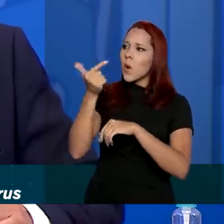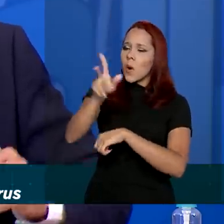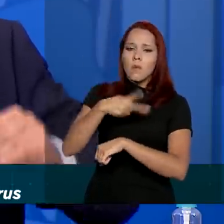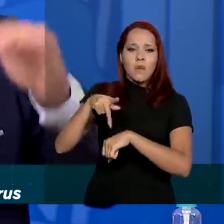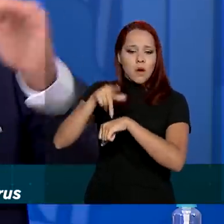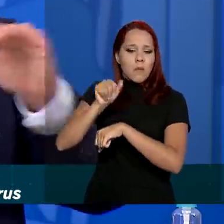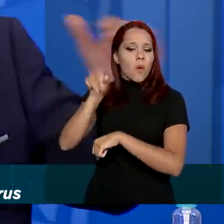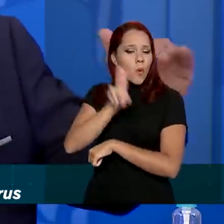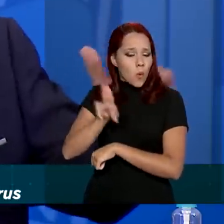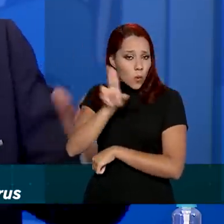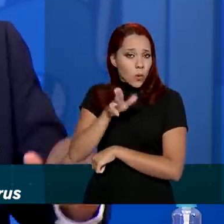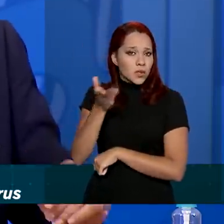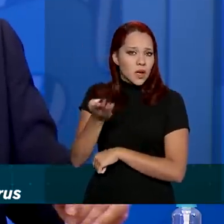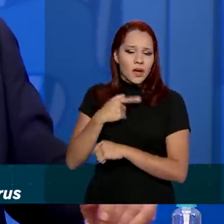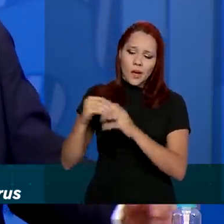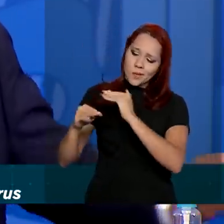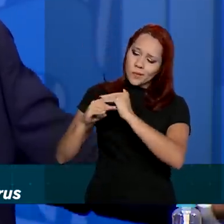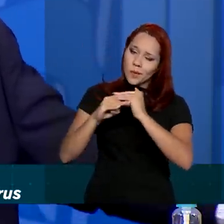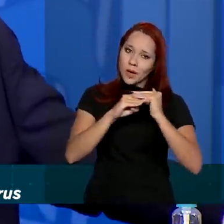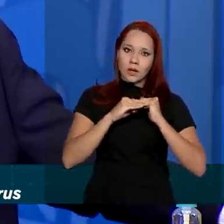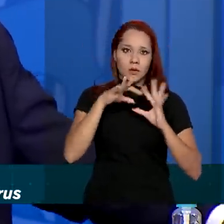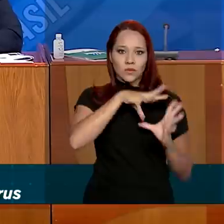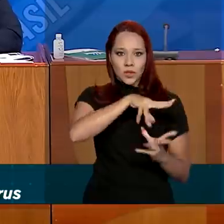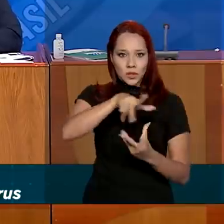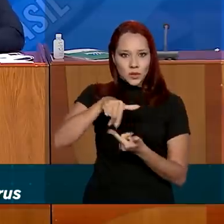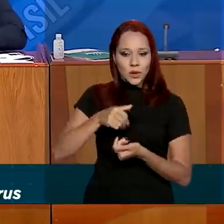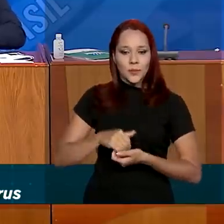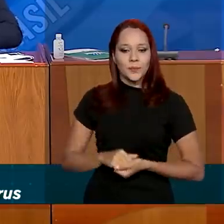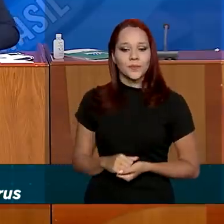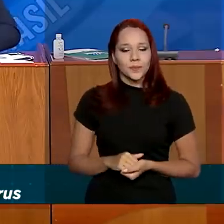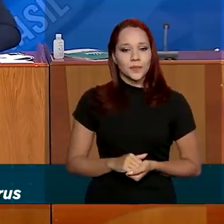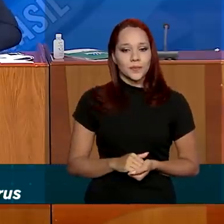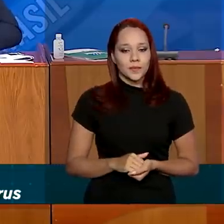assim por diante, é feito em padrão internacional. Marcelo.